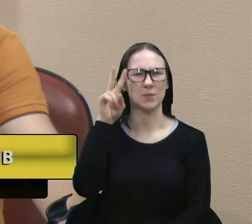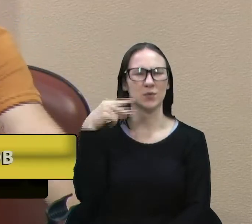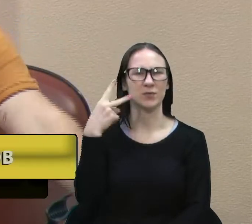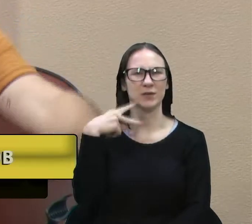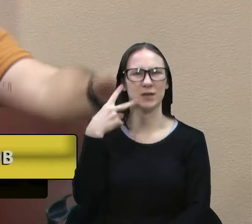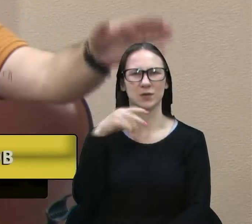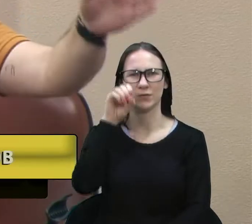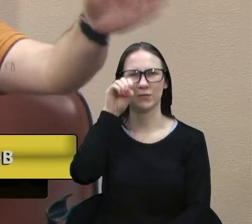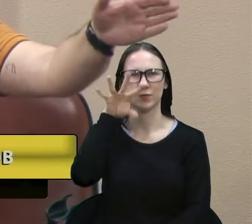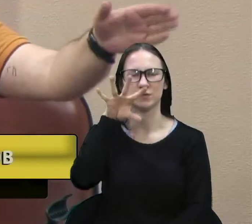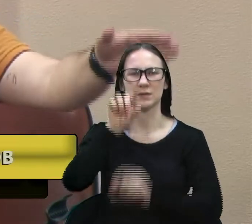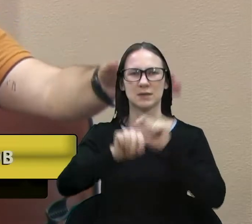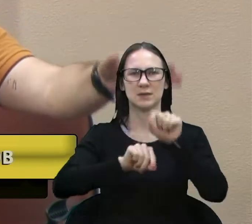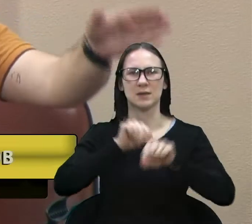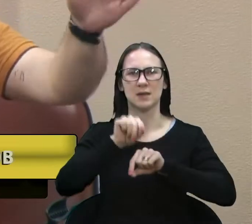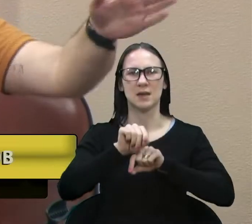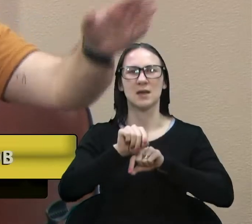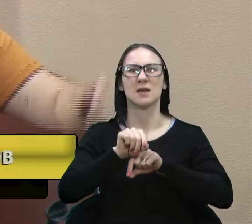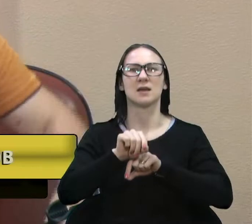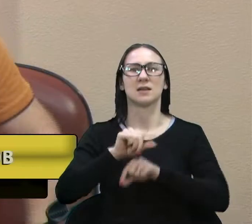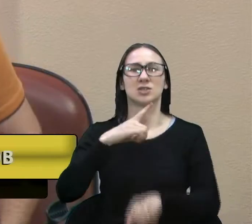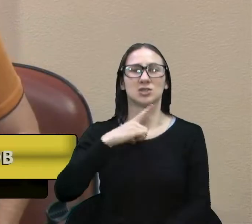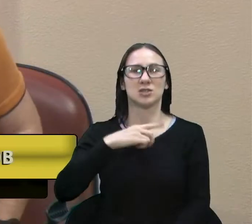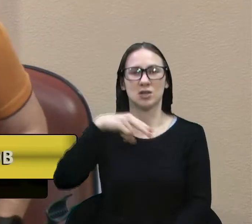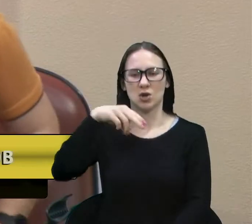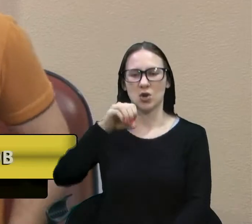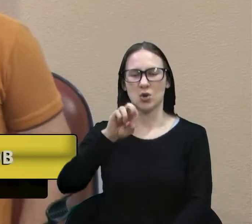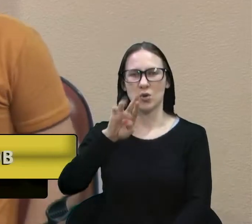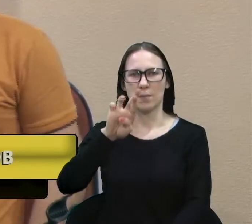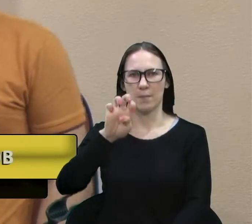recebia para entrar no plenário era o Norberto.